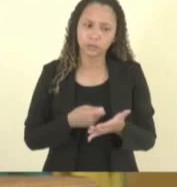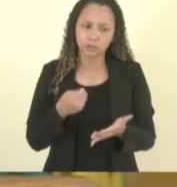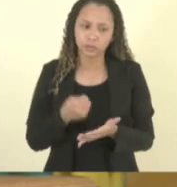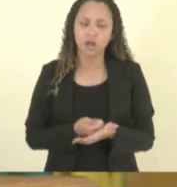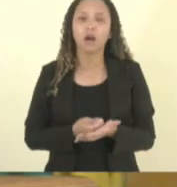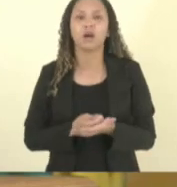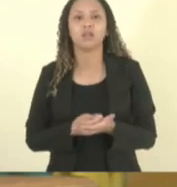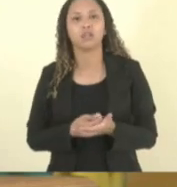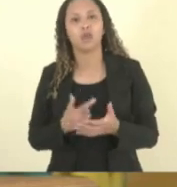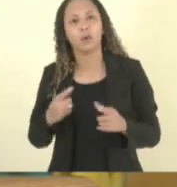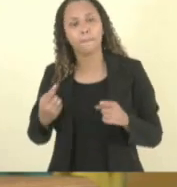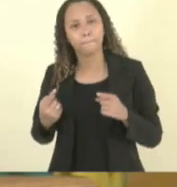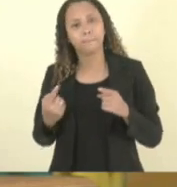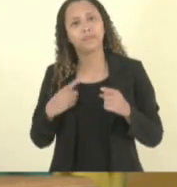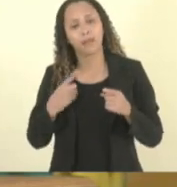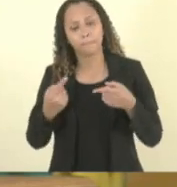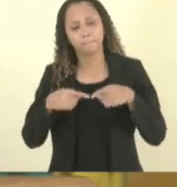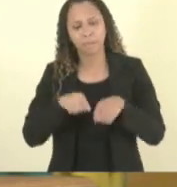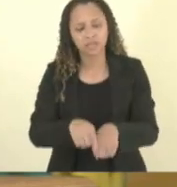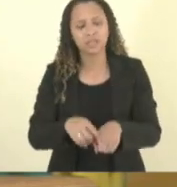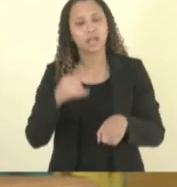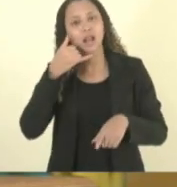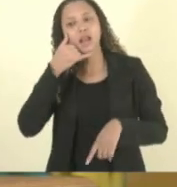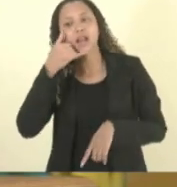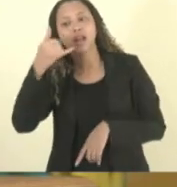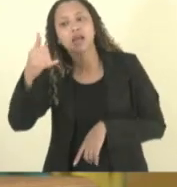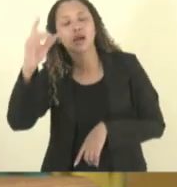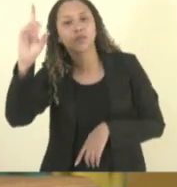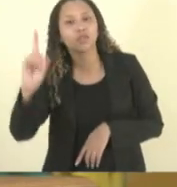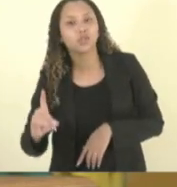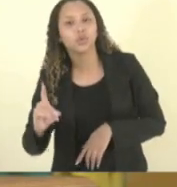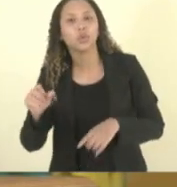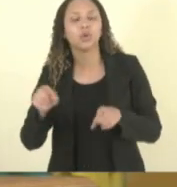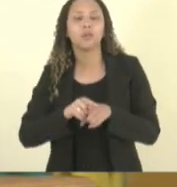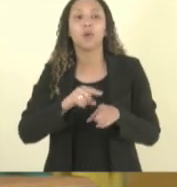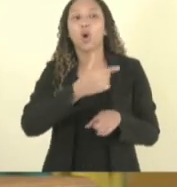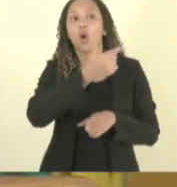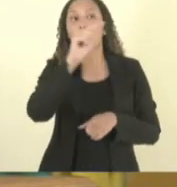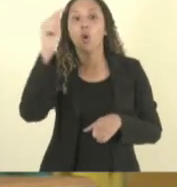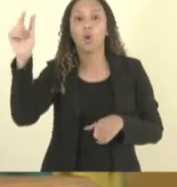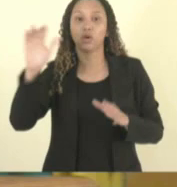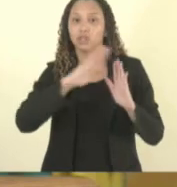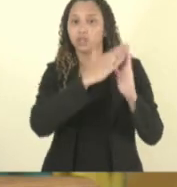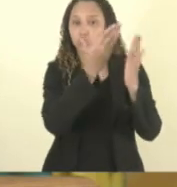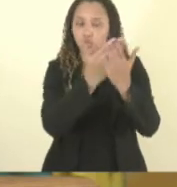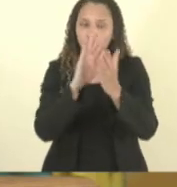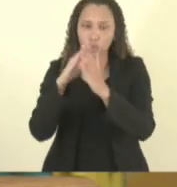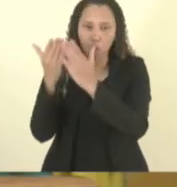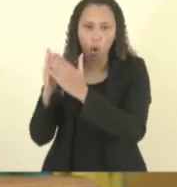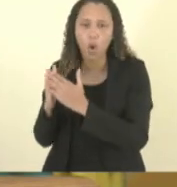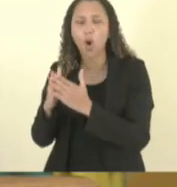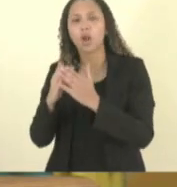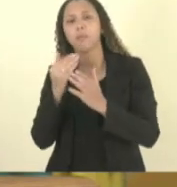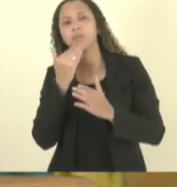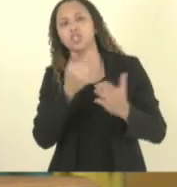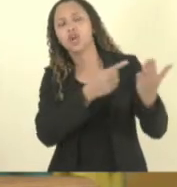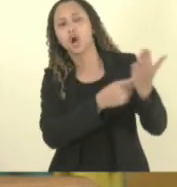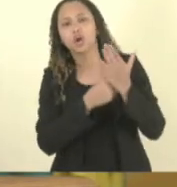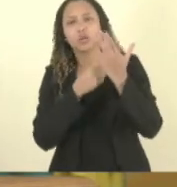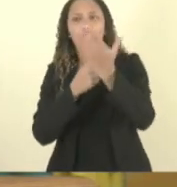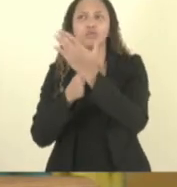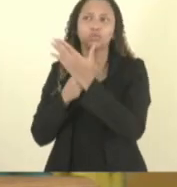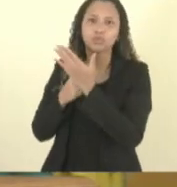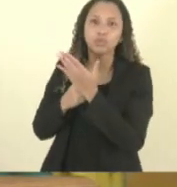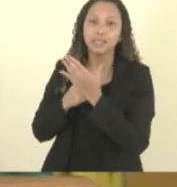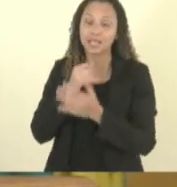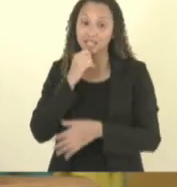fazendo parceria ligando para os diretores ligando para as outras redes de apoio próximo para nos ajudar por